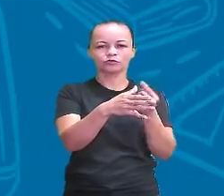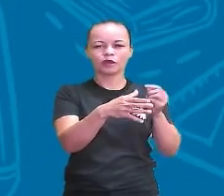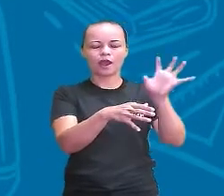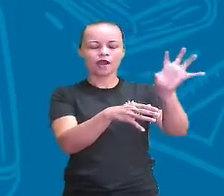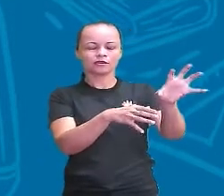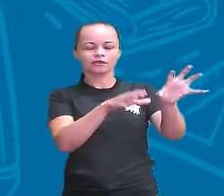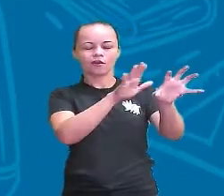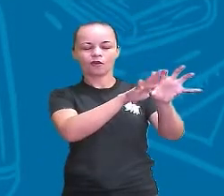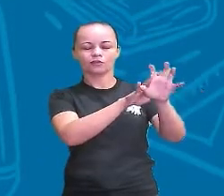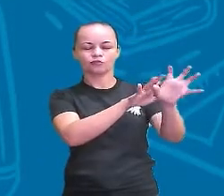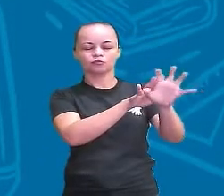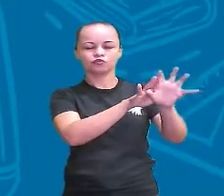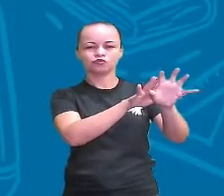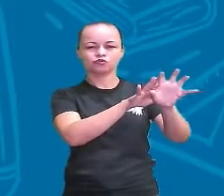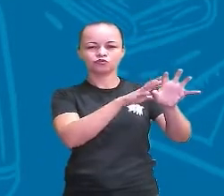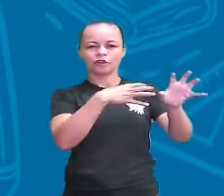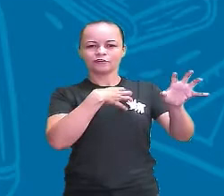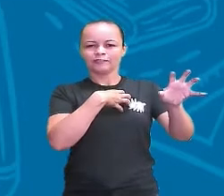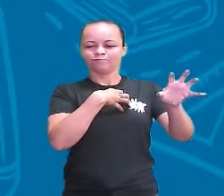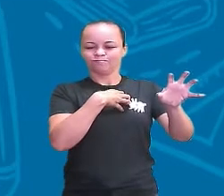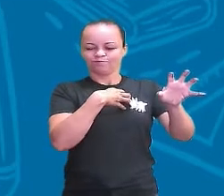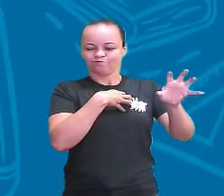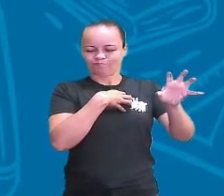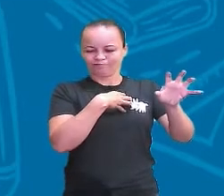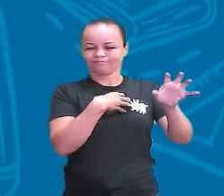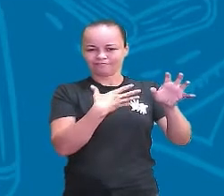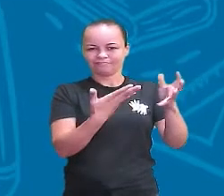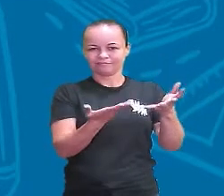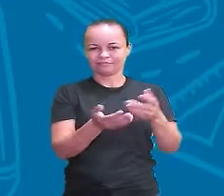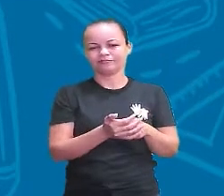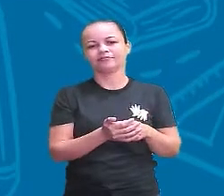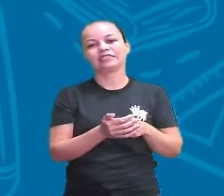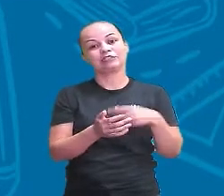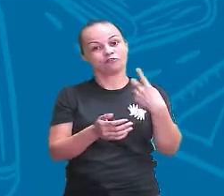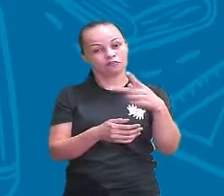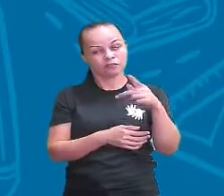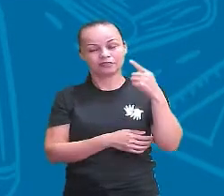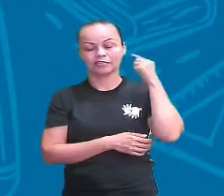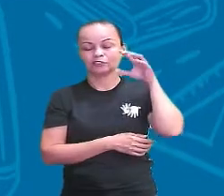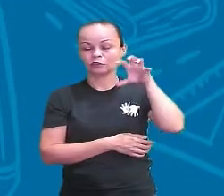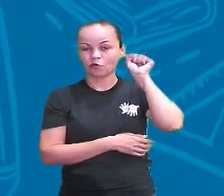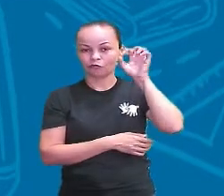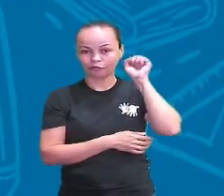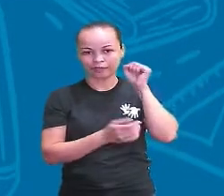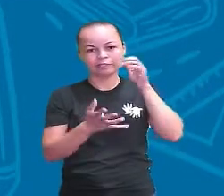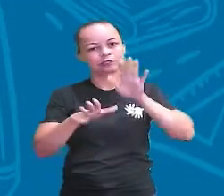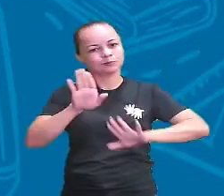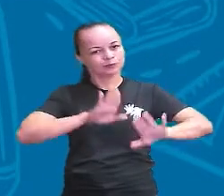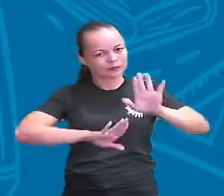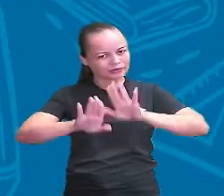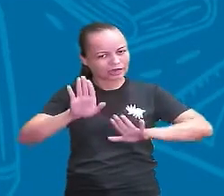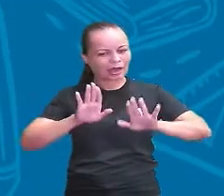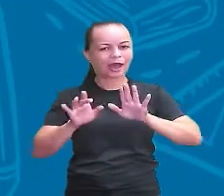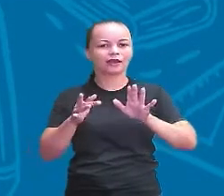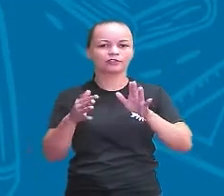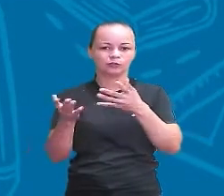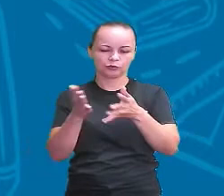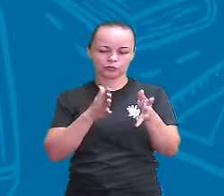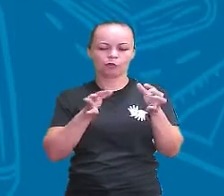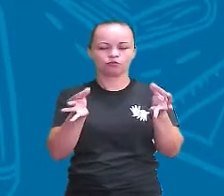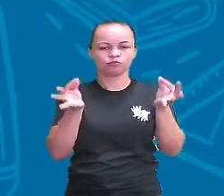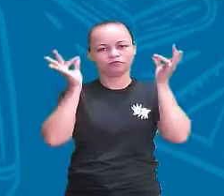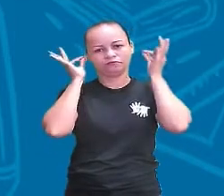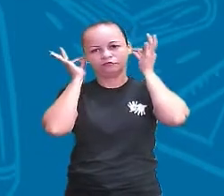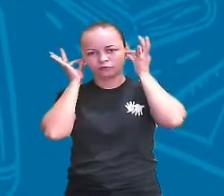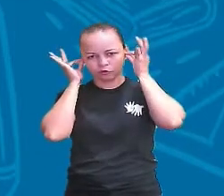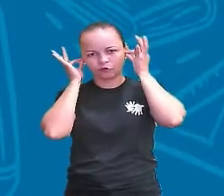vamos se cuidar. Cuidado mesmo, principalmente com fone de ouvido, tá gente? E essa aula de hoje, eu achei ela muito interessante,